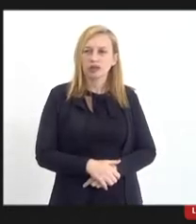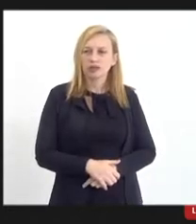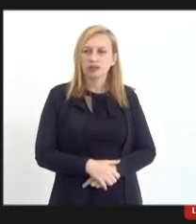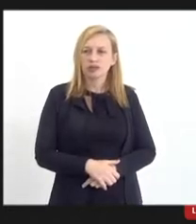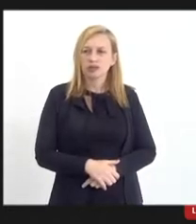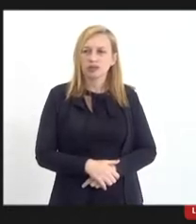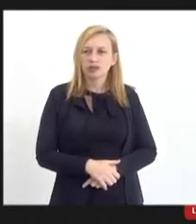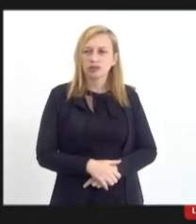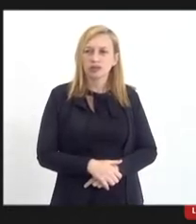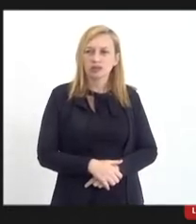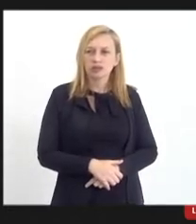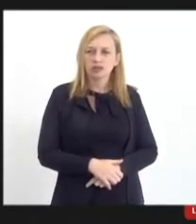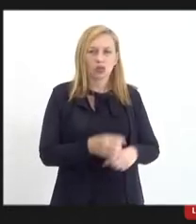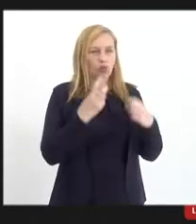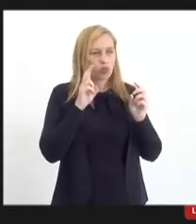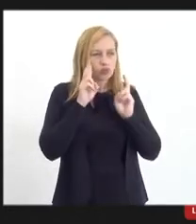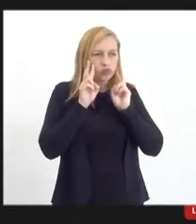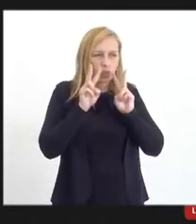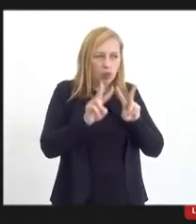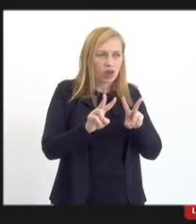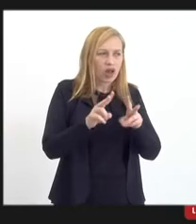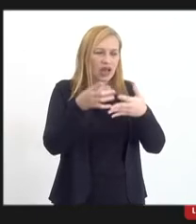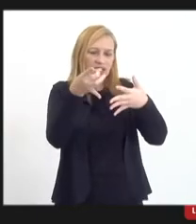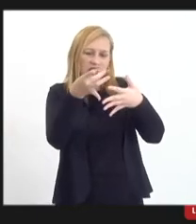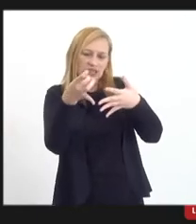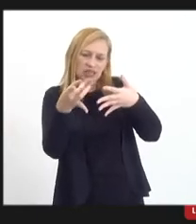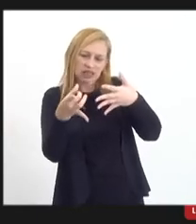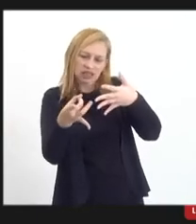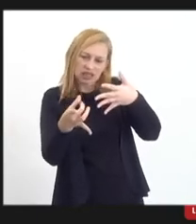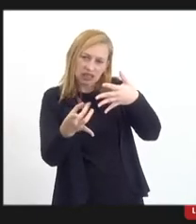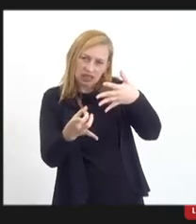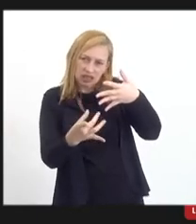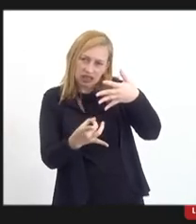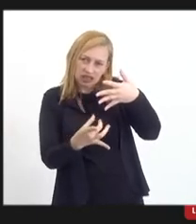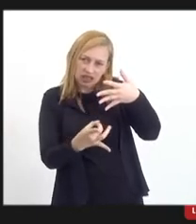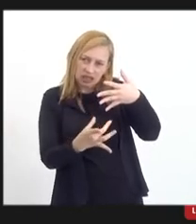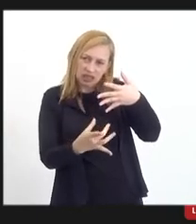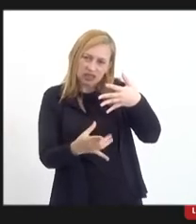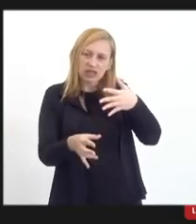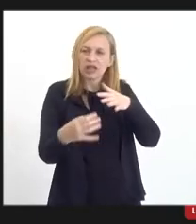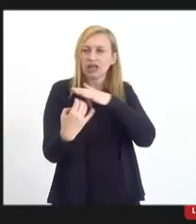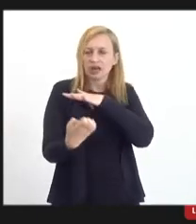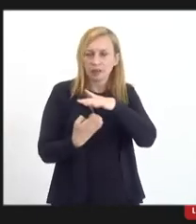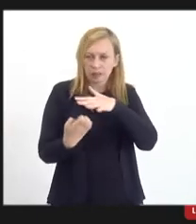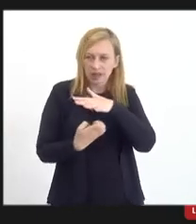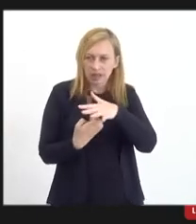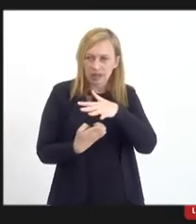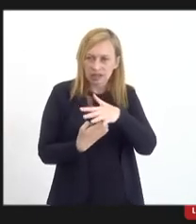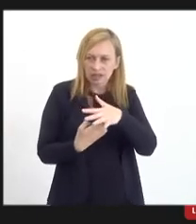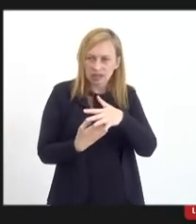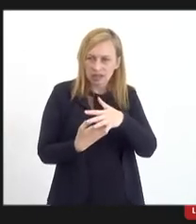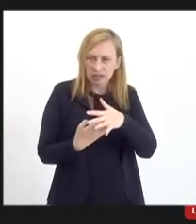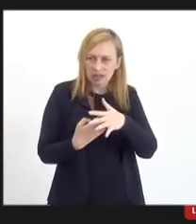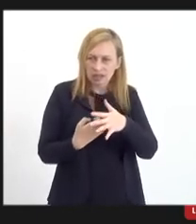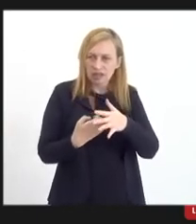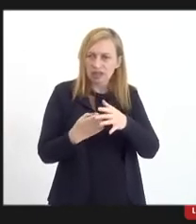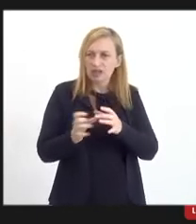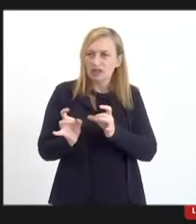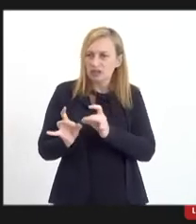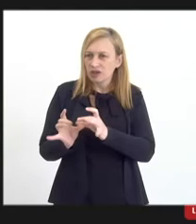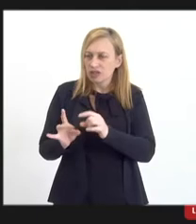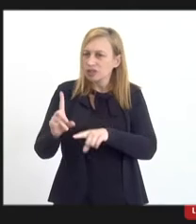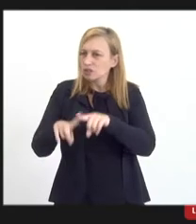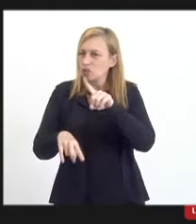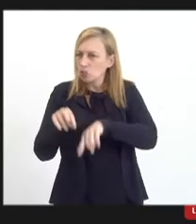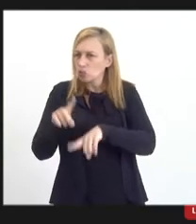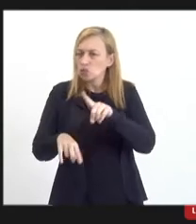especificamente, quando a fomos olhar, cada cada empresa, cada fornecedor de equipamento tem